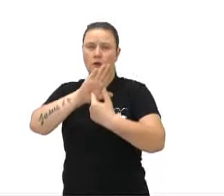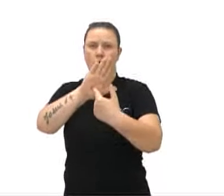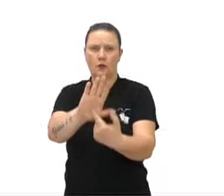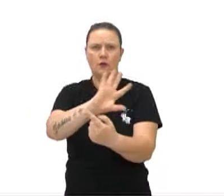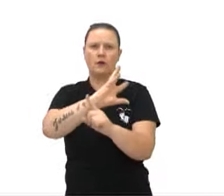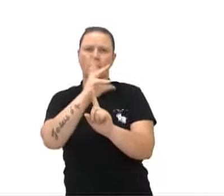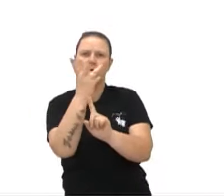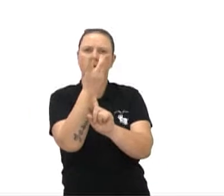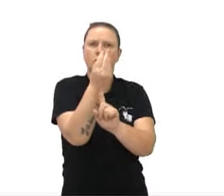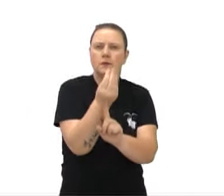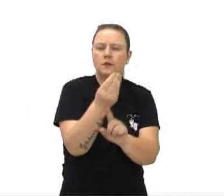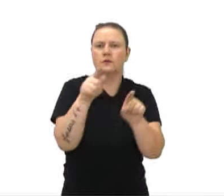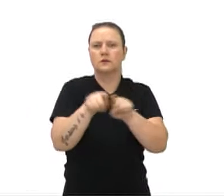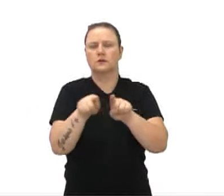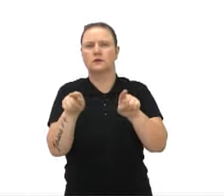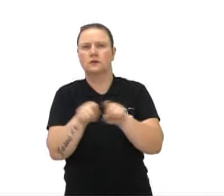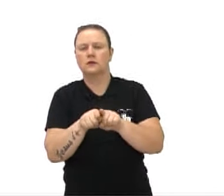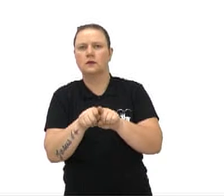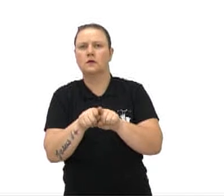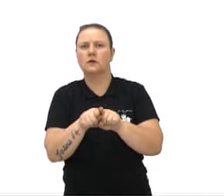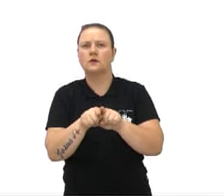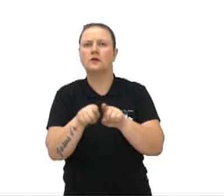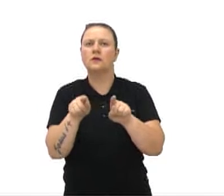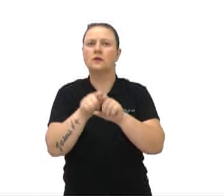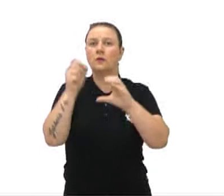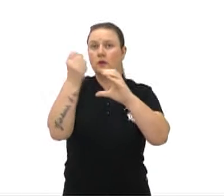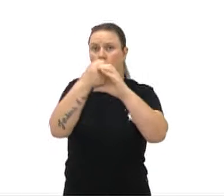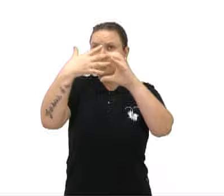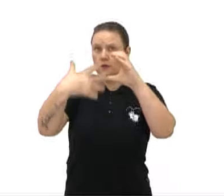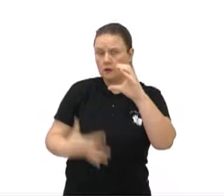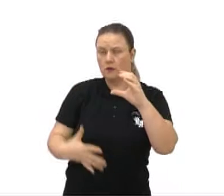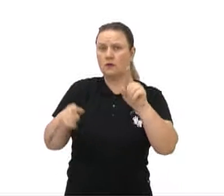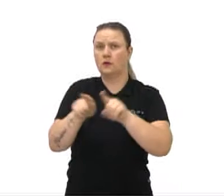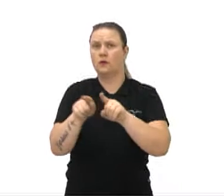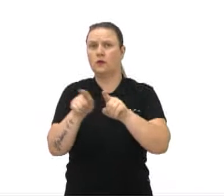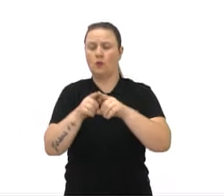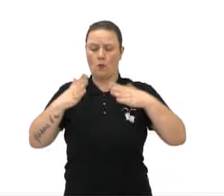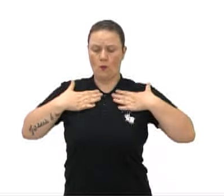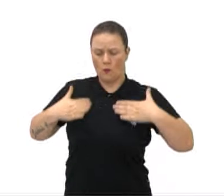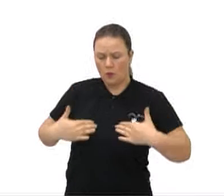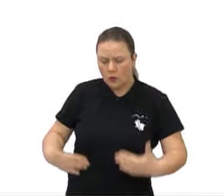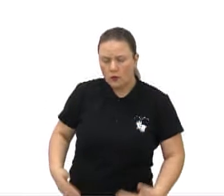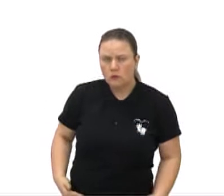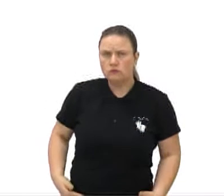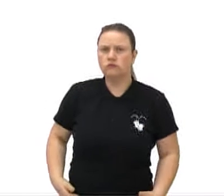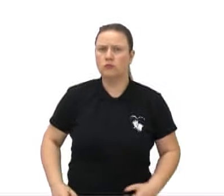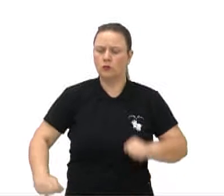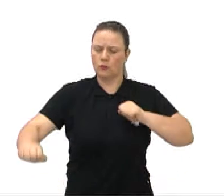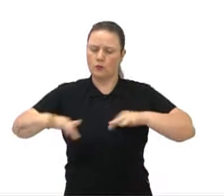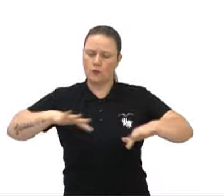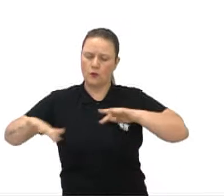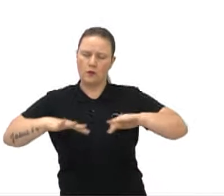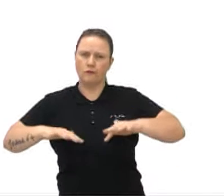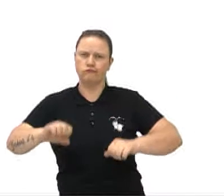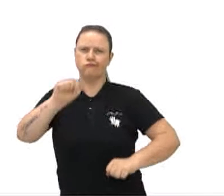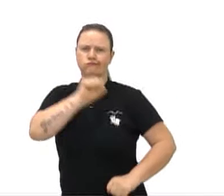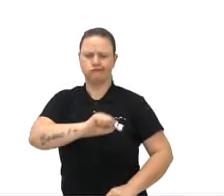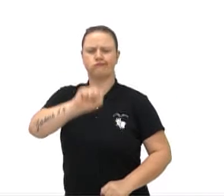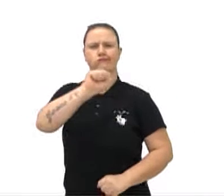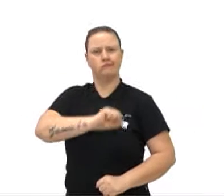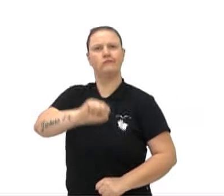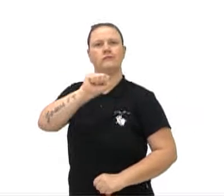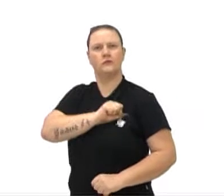artística que caracteriza-se pelo uso do corpo para realizar movimentos ritmados,